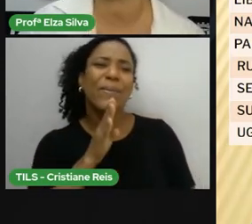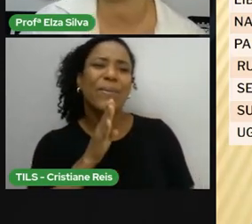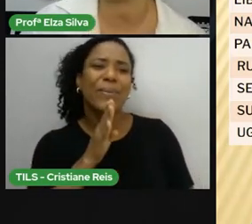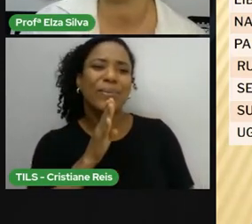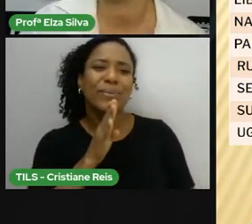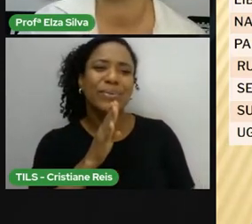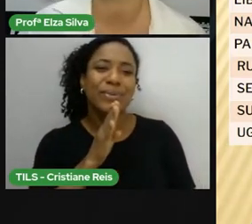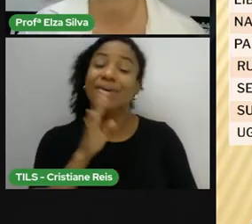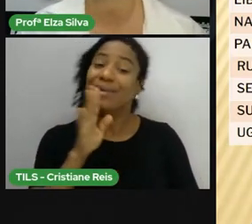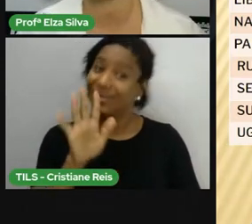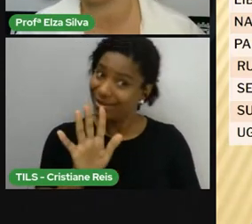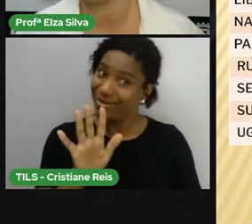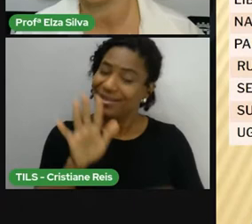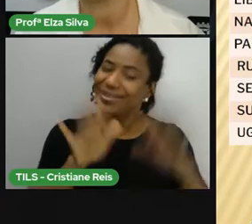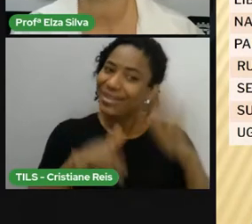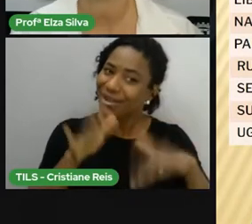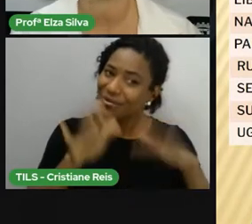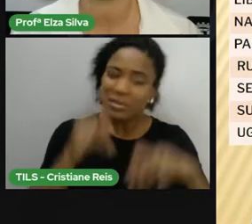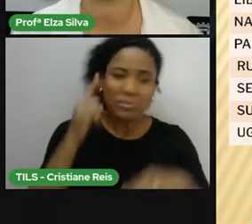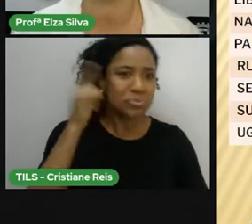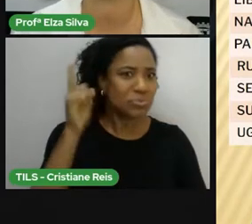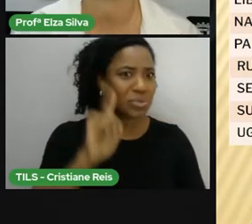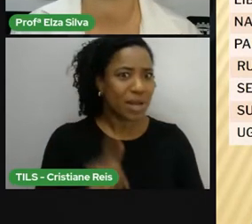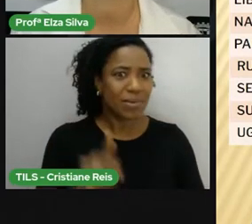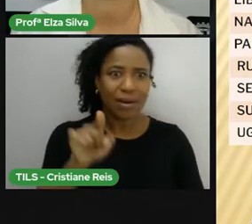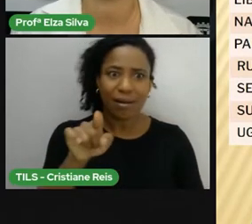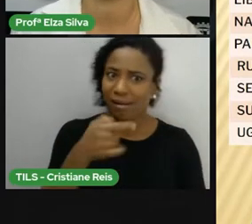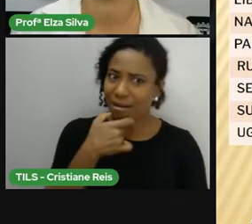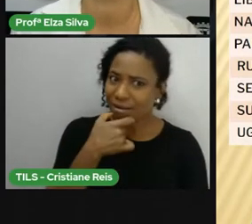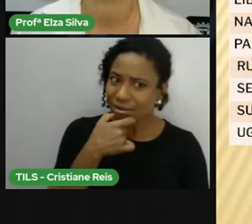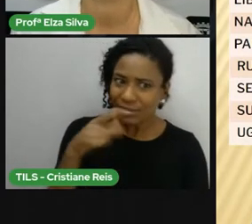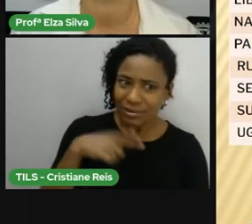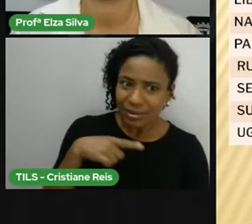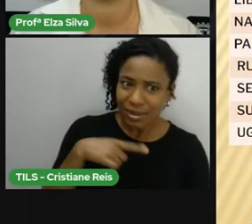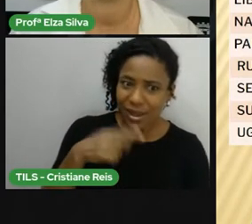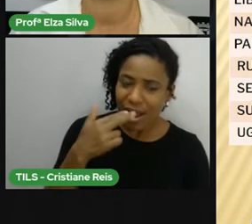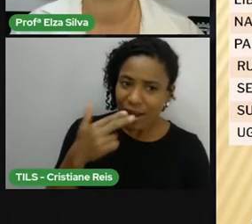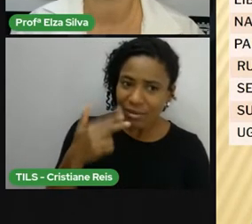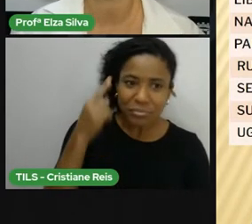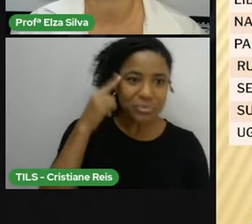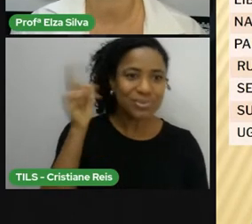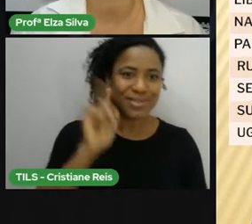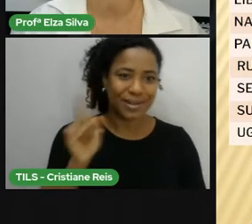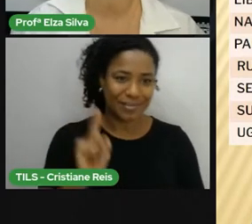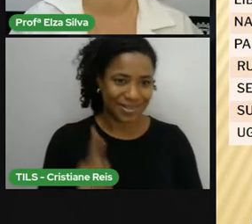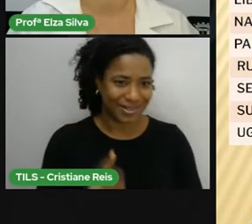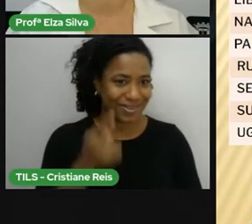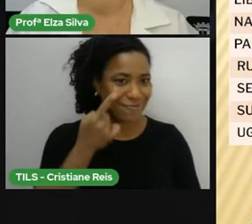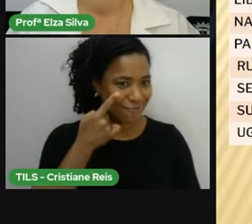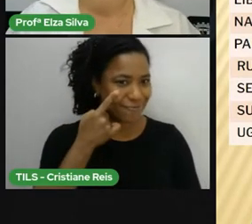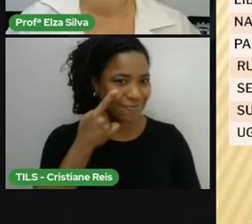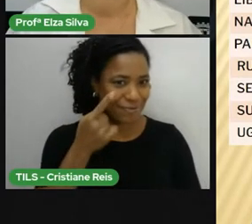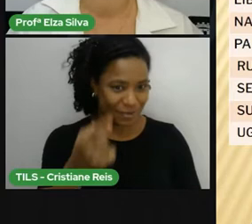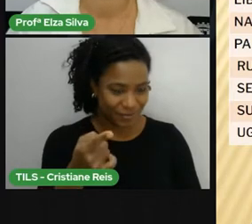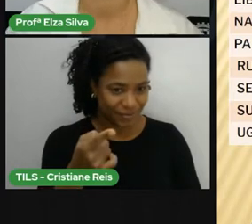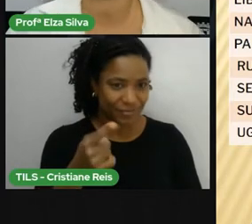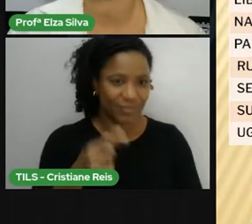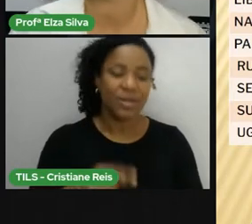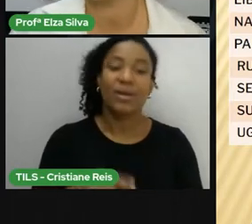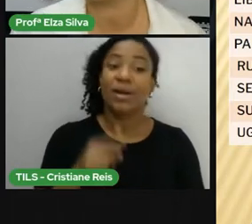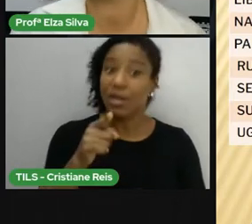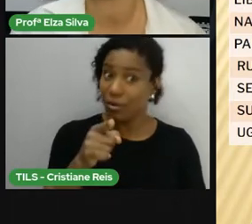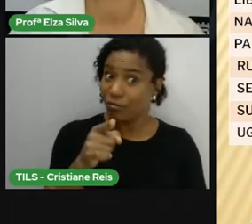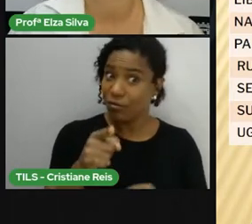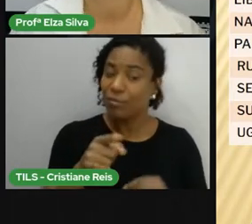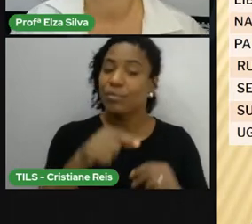Talvez, não saibam, que são países que falam inglês. Então, vamos combinar o seguinte. À medida que